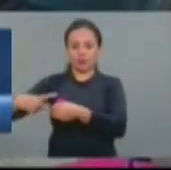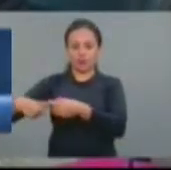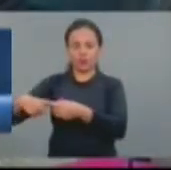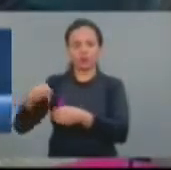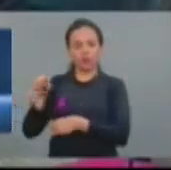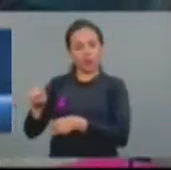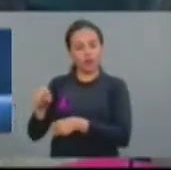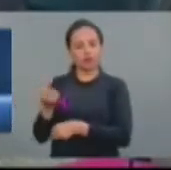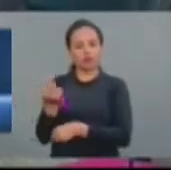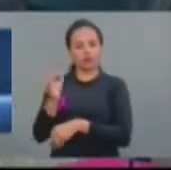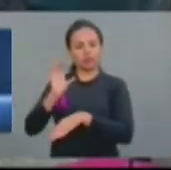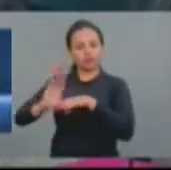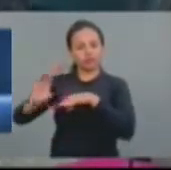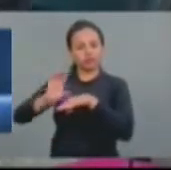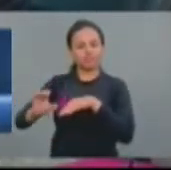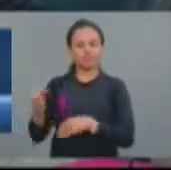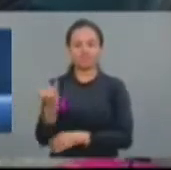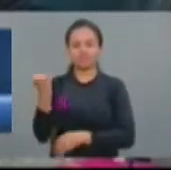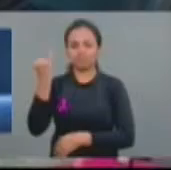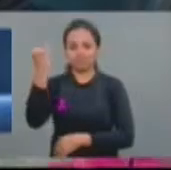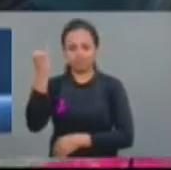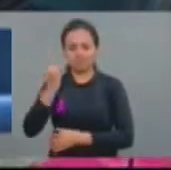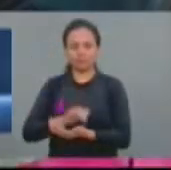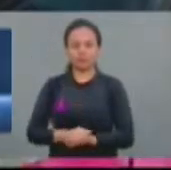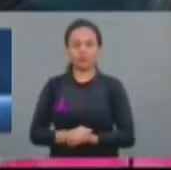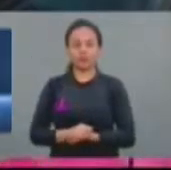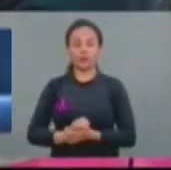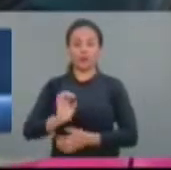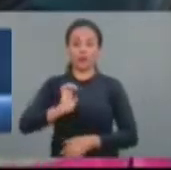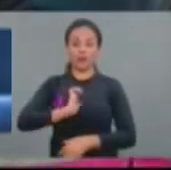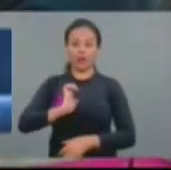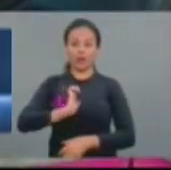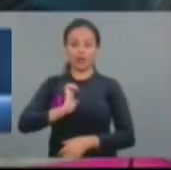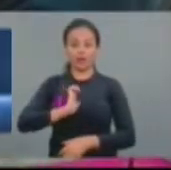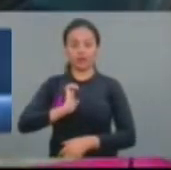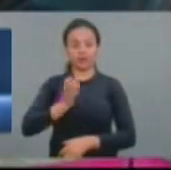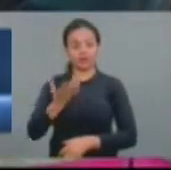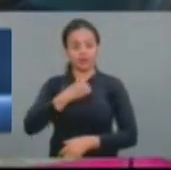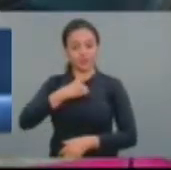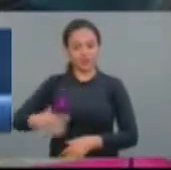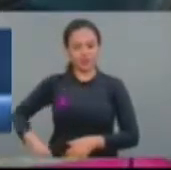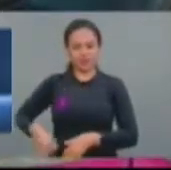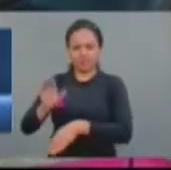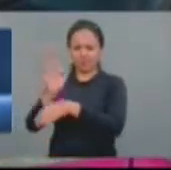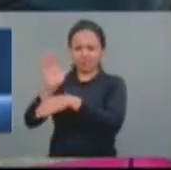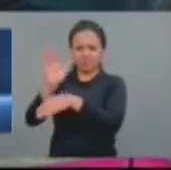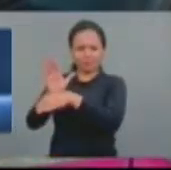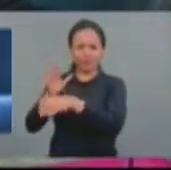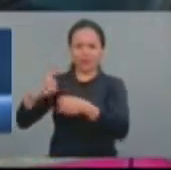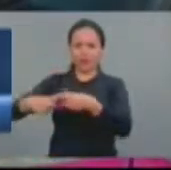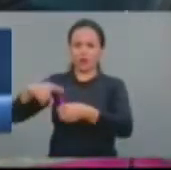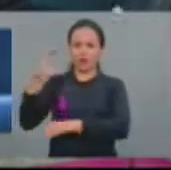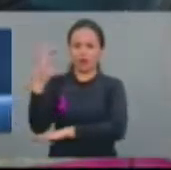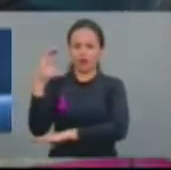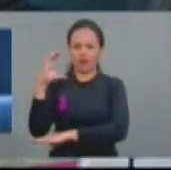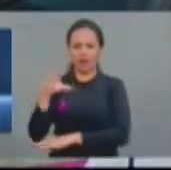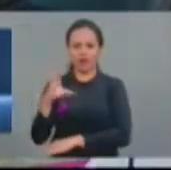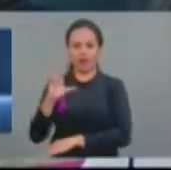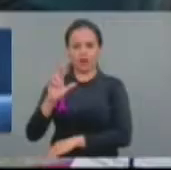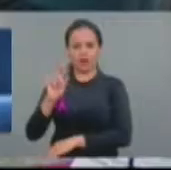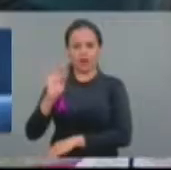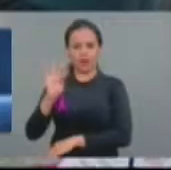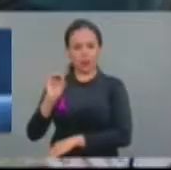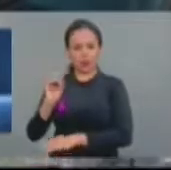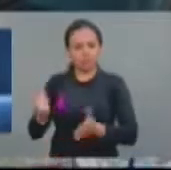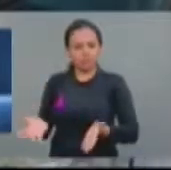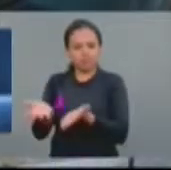E aqui nós temos o deputado Alin, que deu uma contribuição muito forte lá no Crato, para fortalecer o turismo religioso